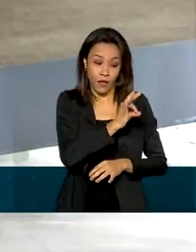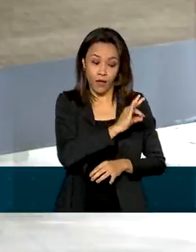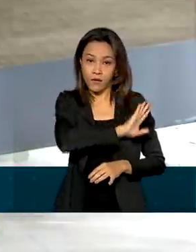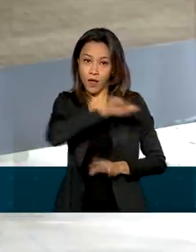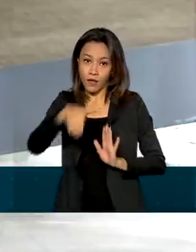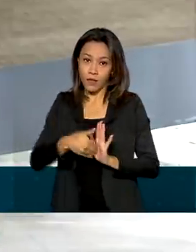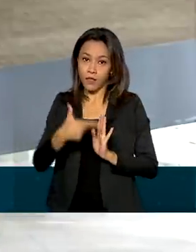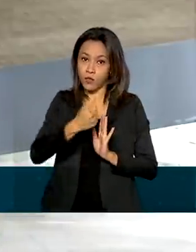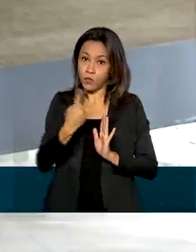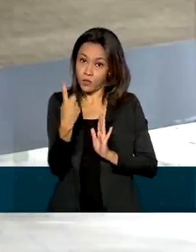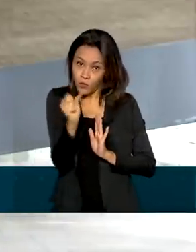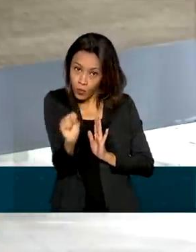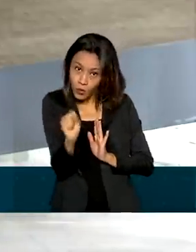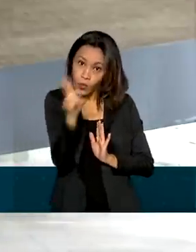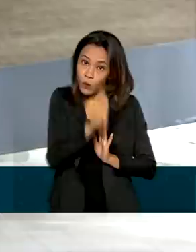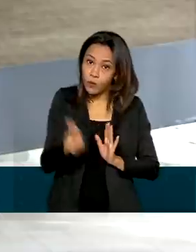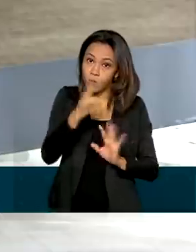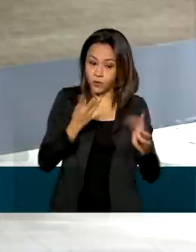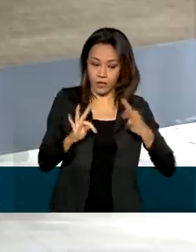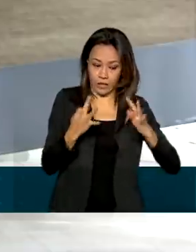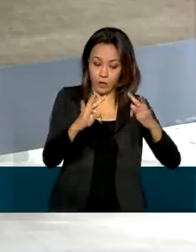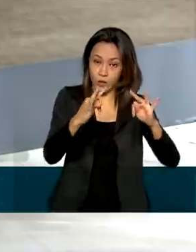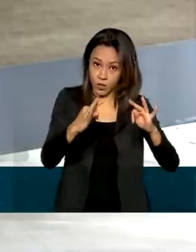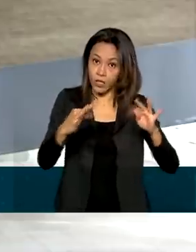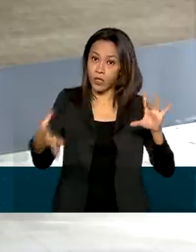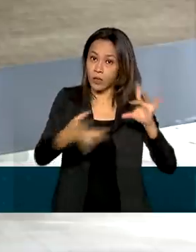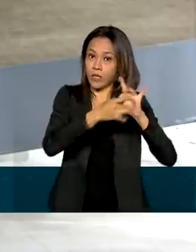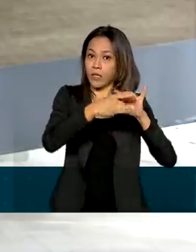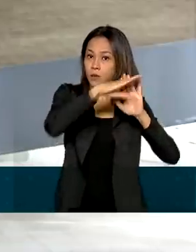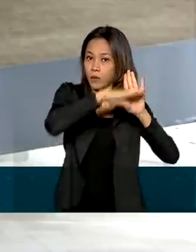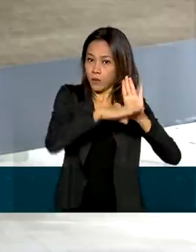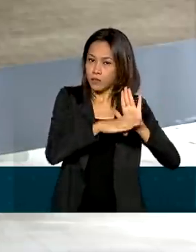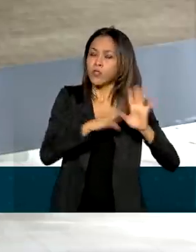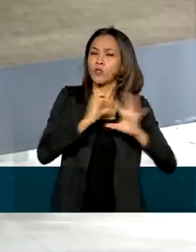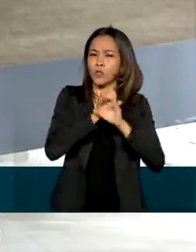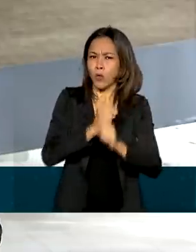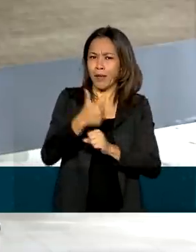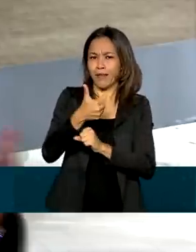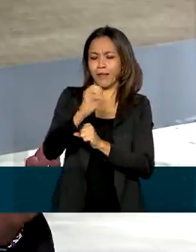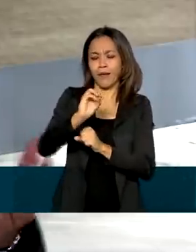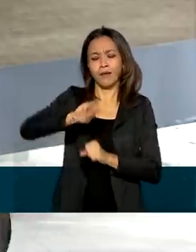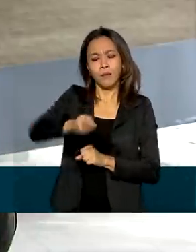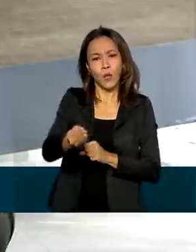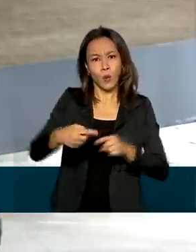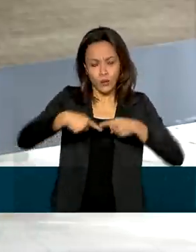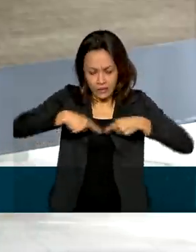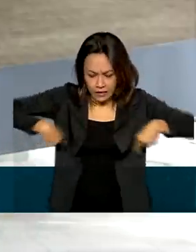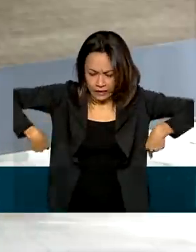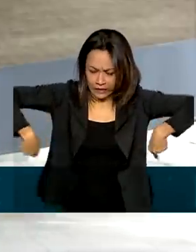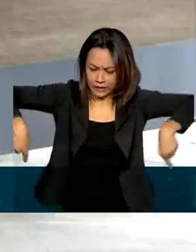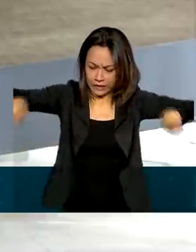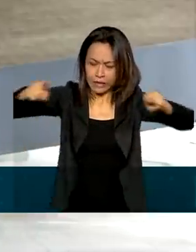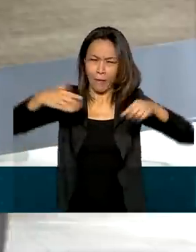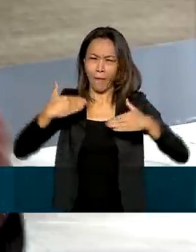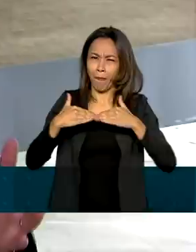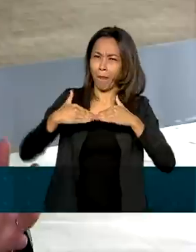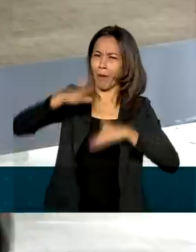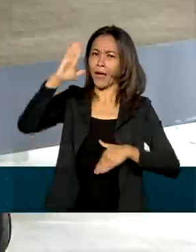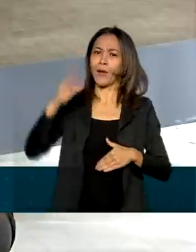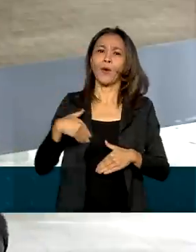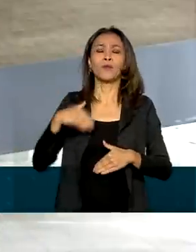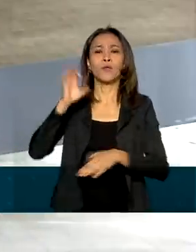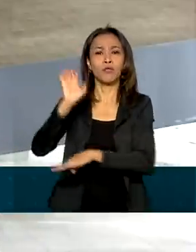com adoção das tecnologias pelo plano ABC soma quase 10 milhões de hectares, maior que o território do estado de